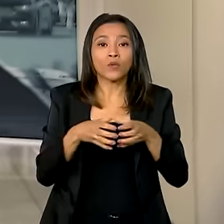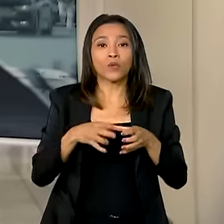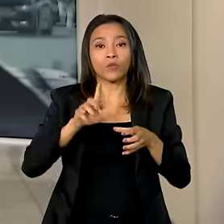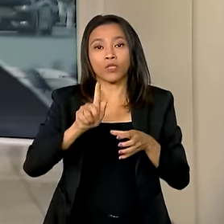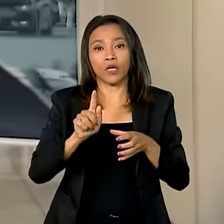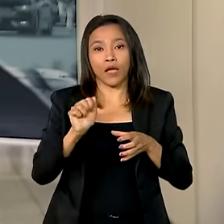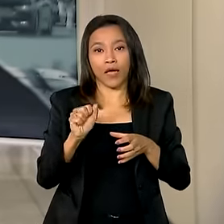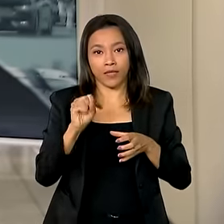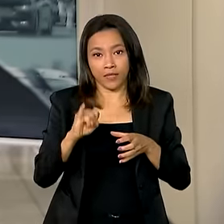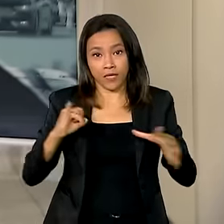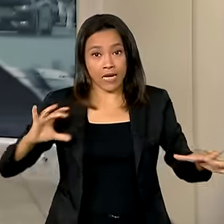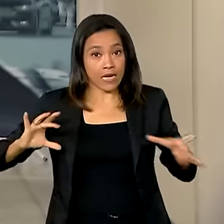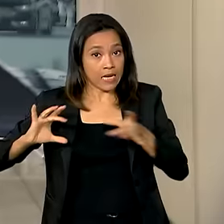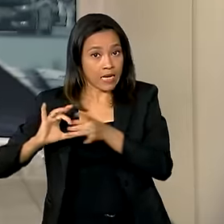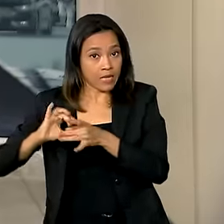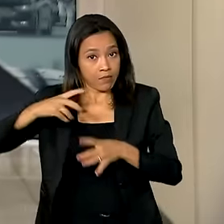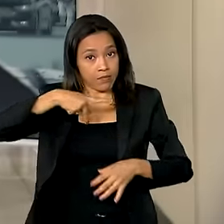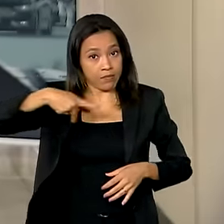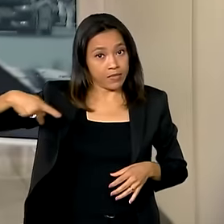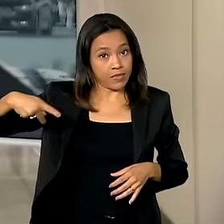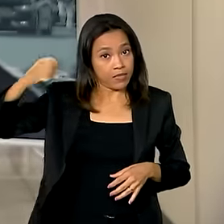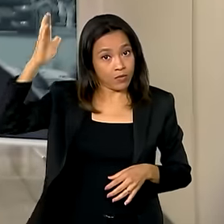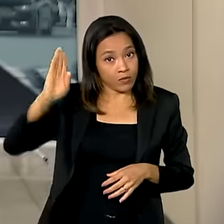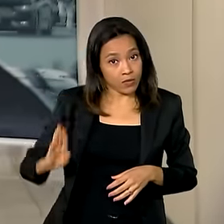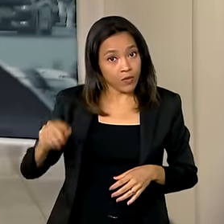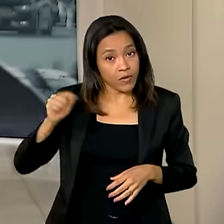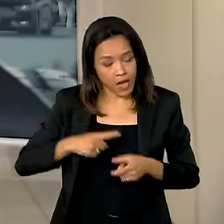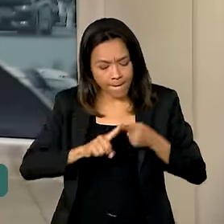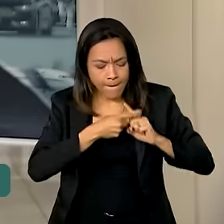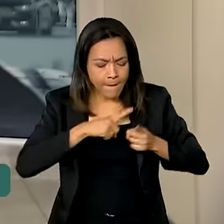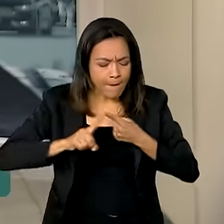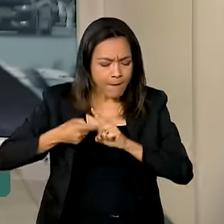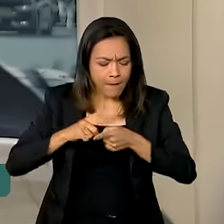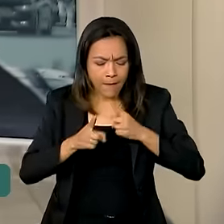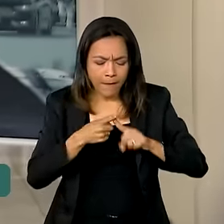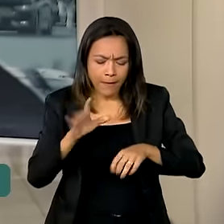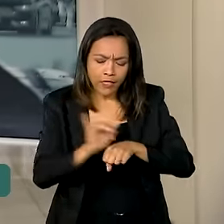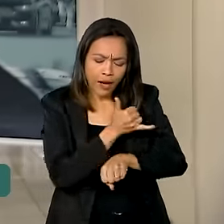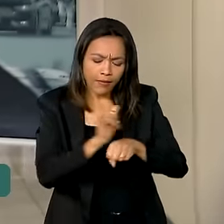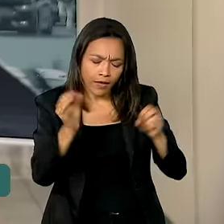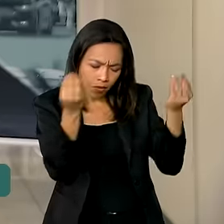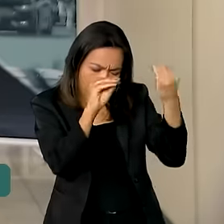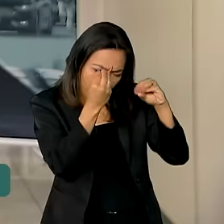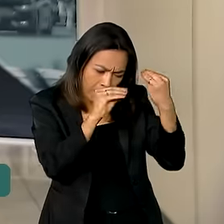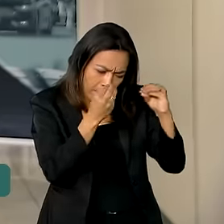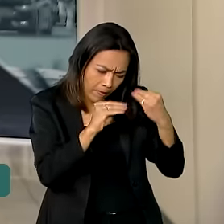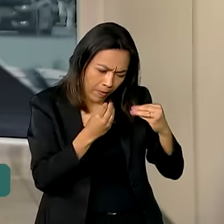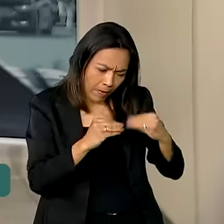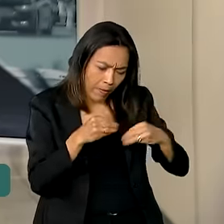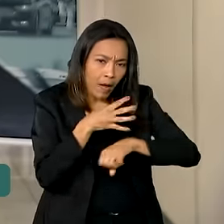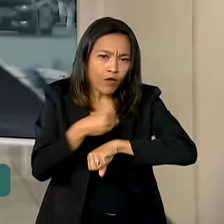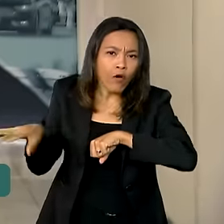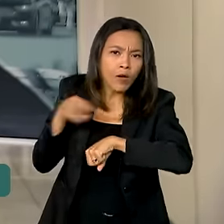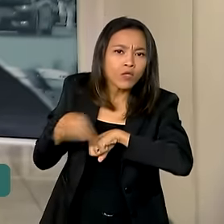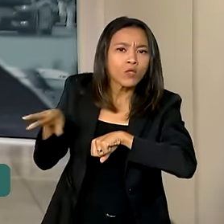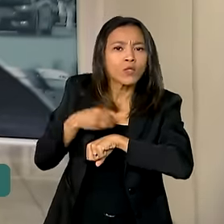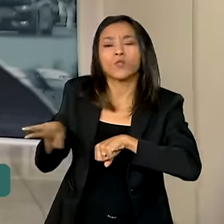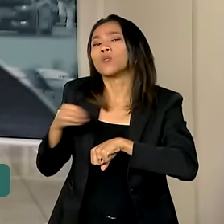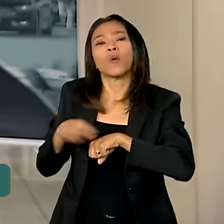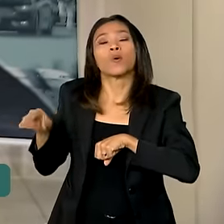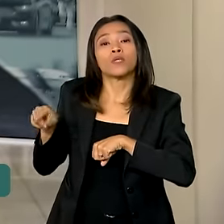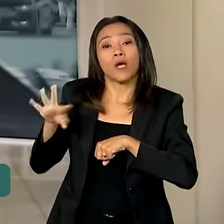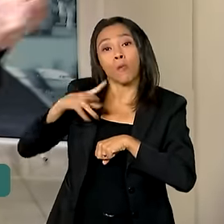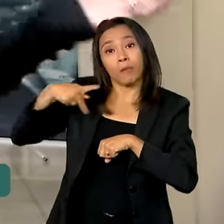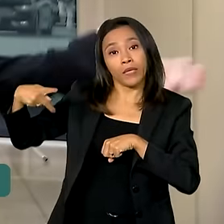integrado à Presidência da República, que são planejadas as ações de assistência direta ao presidente e ao vice